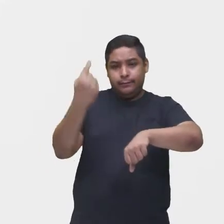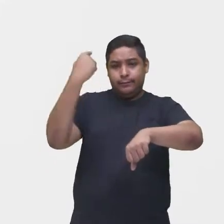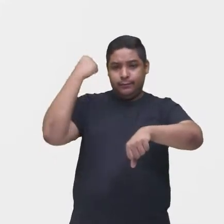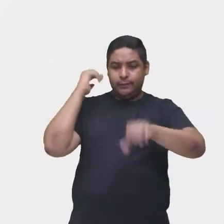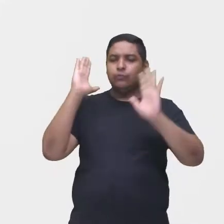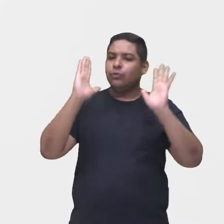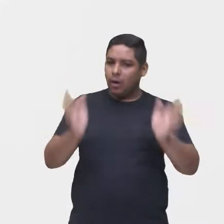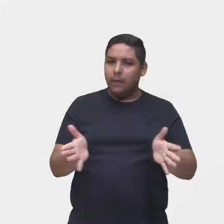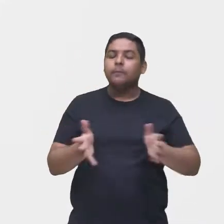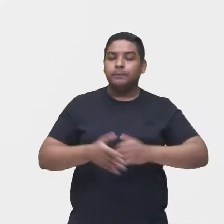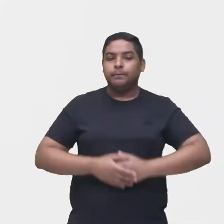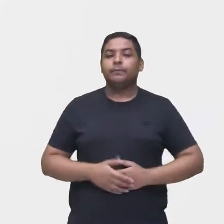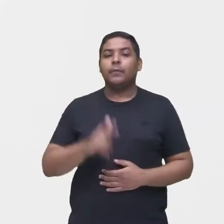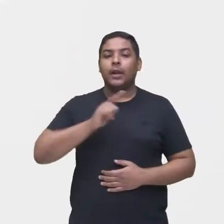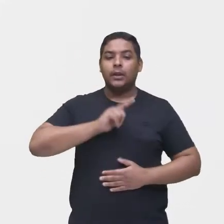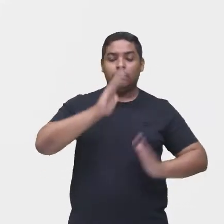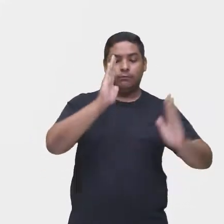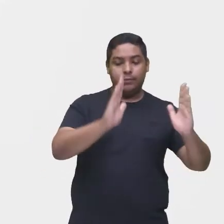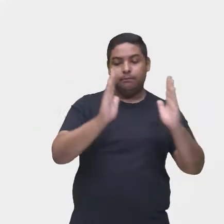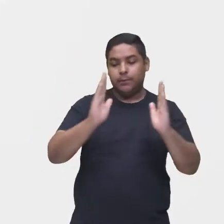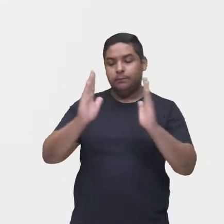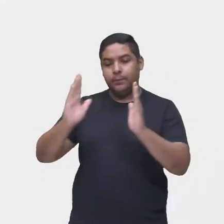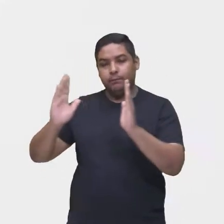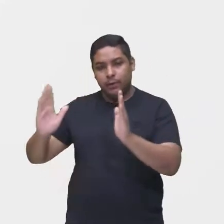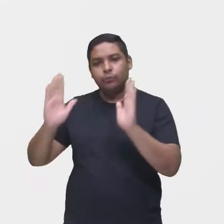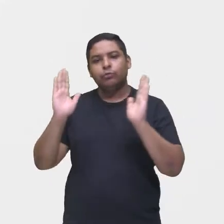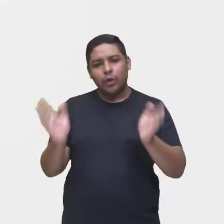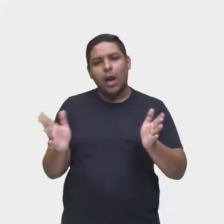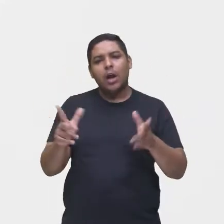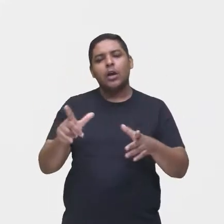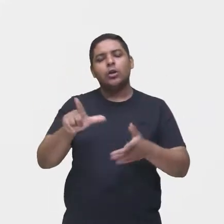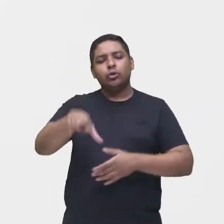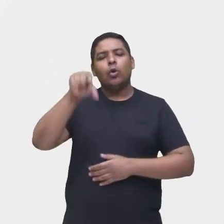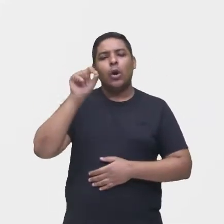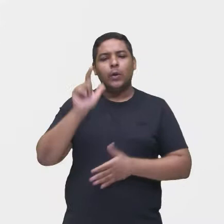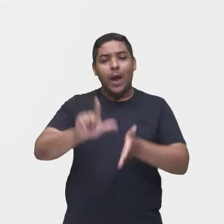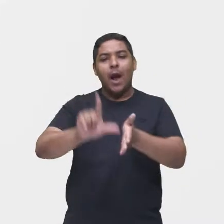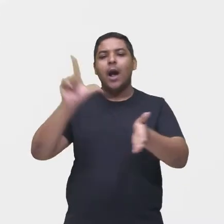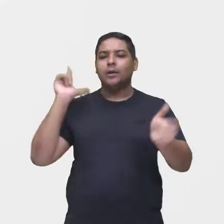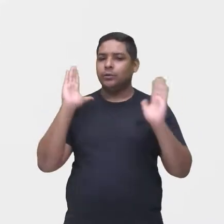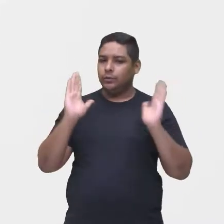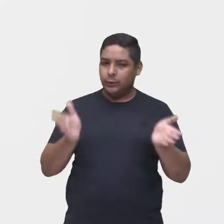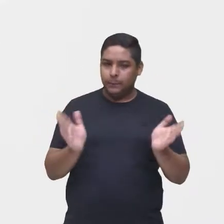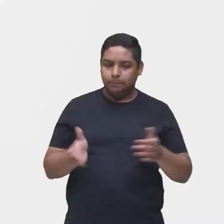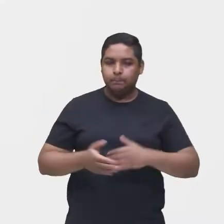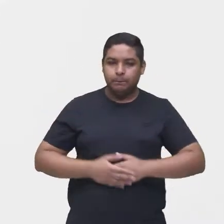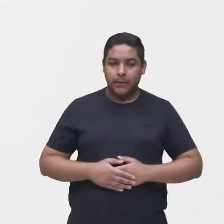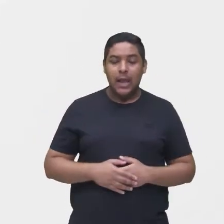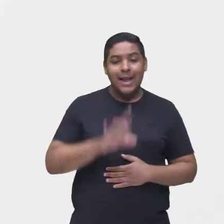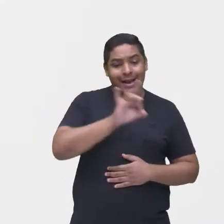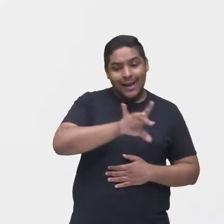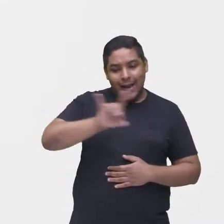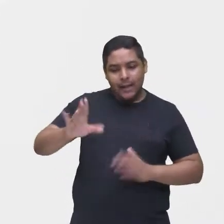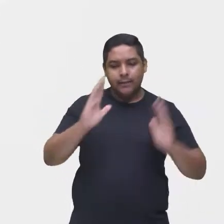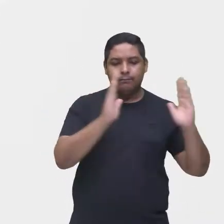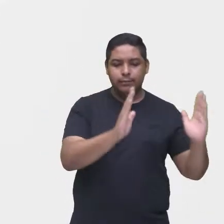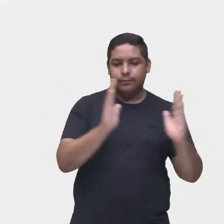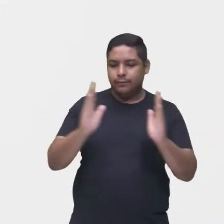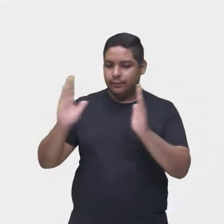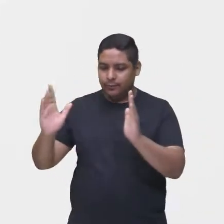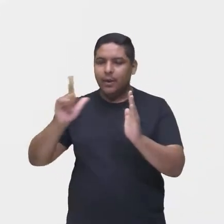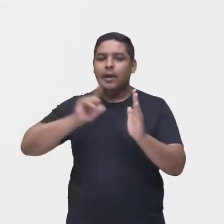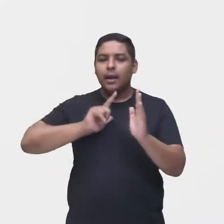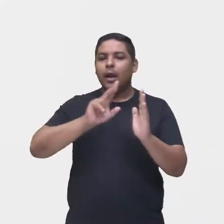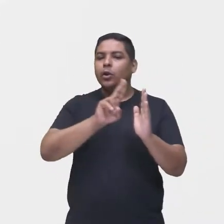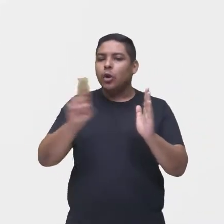-definido de episódios, não é? E cada episódio vão contemplar ali um conjunto que a gente chama de temporada.